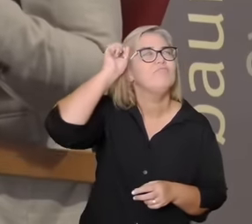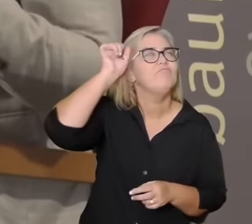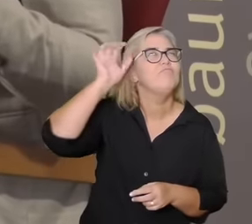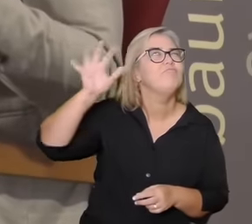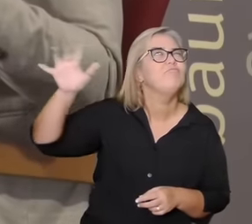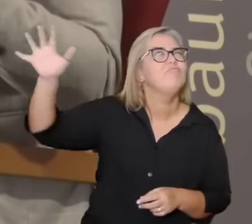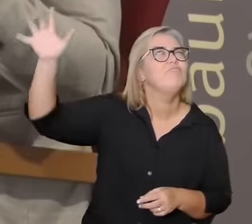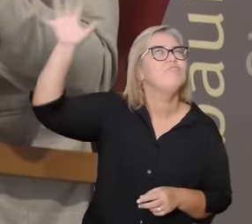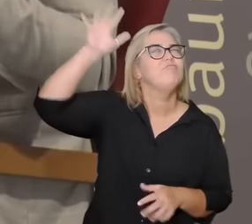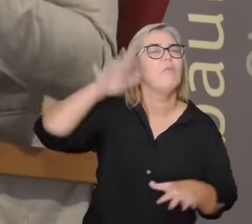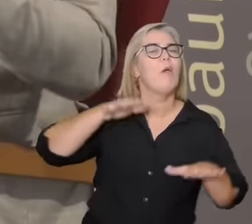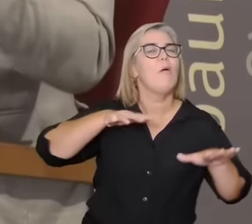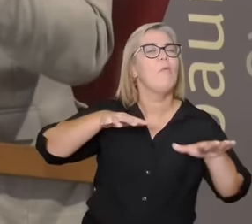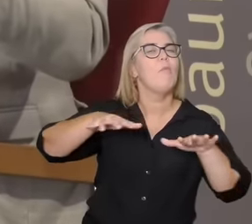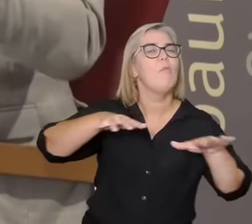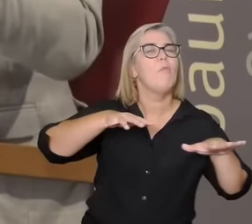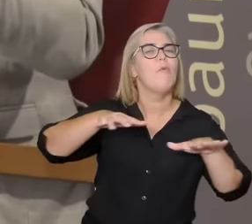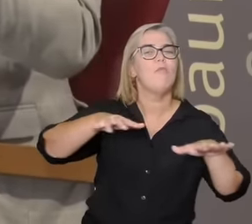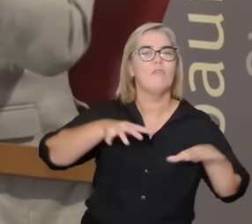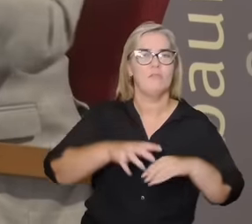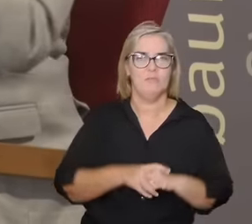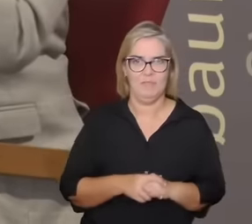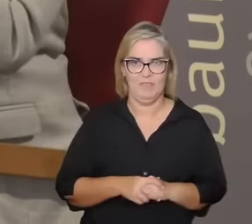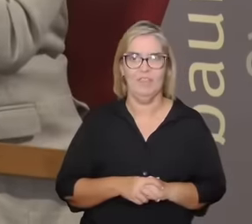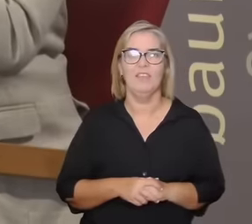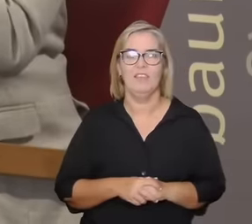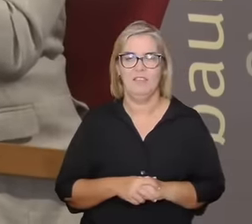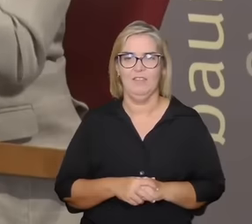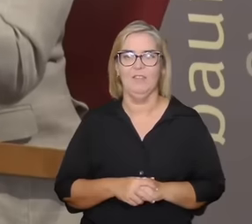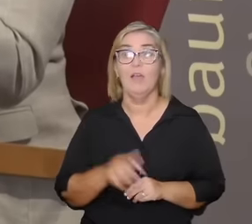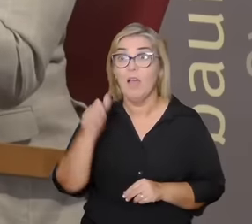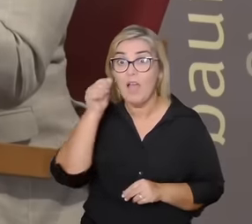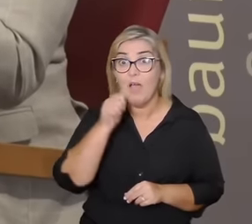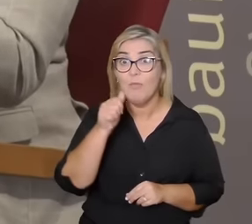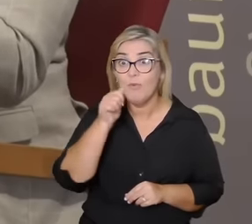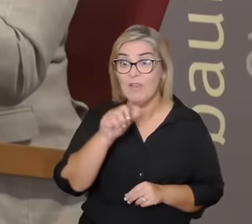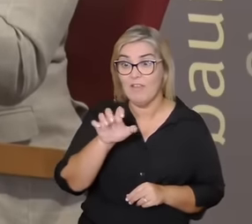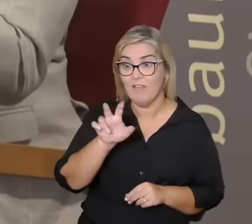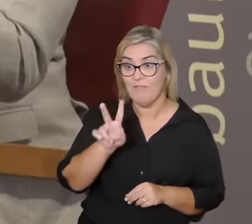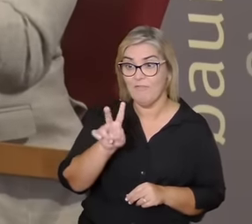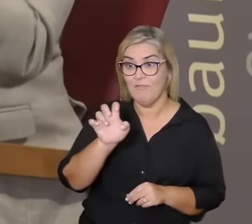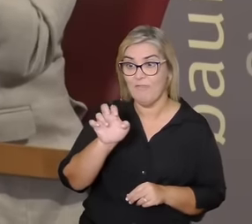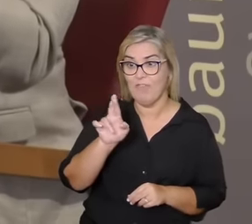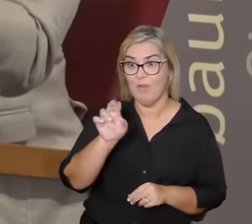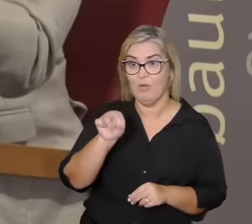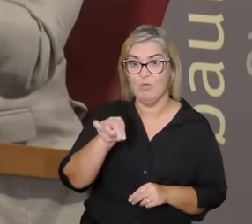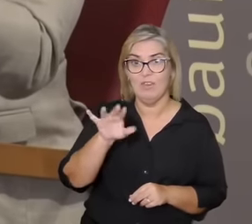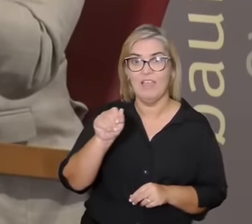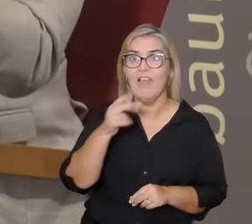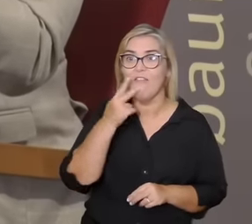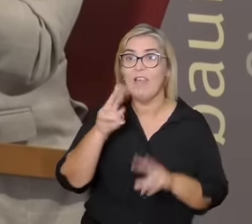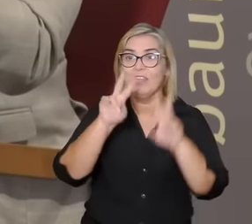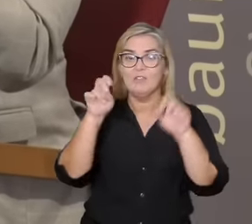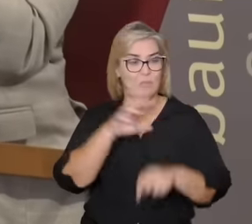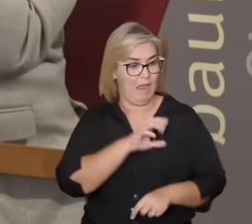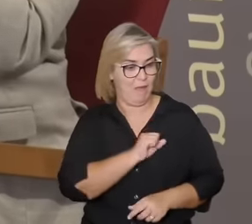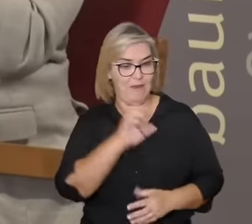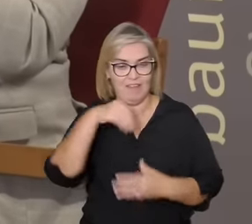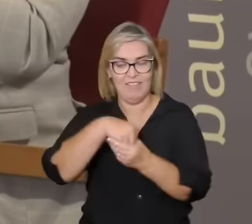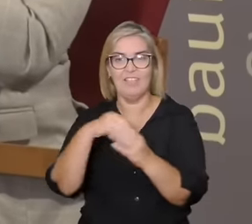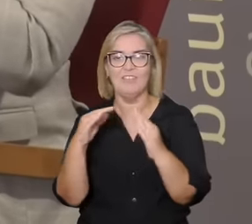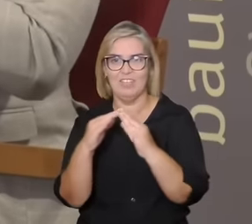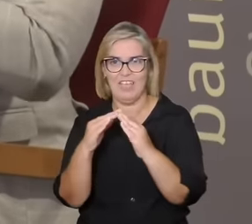movimentos a Ana Verônica Maltner fala sobre aprender a amar em casa e a Daniela Thomas fala que os